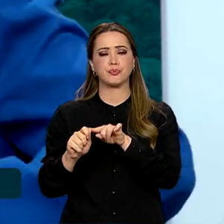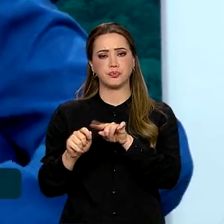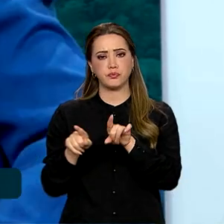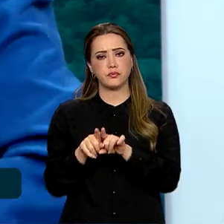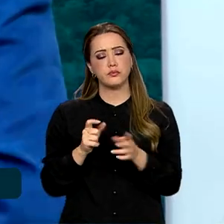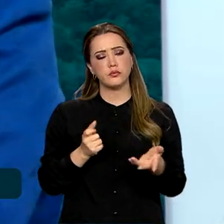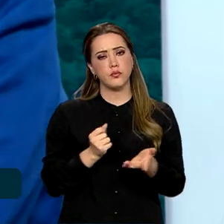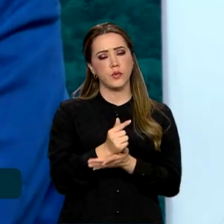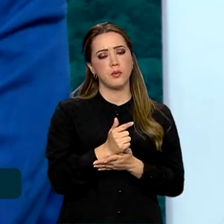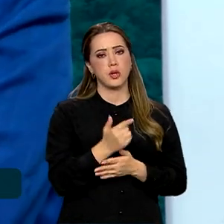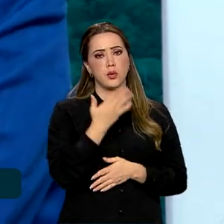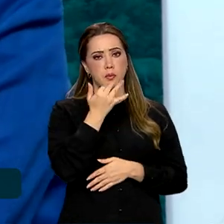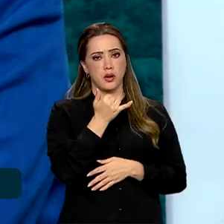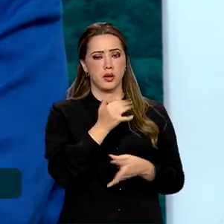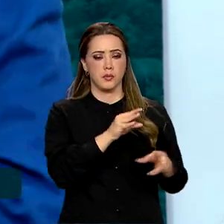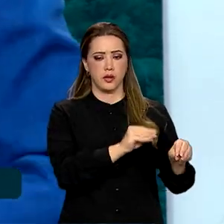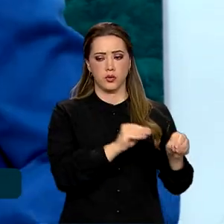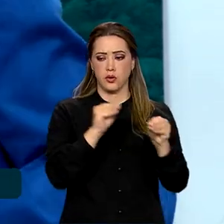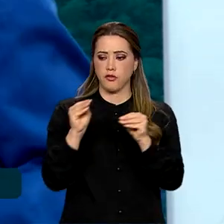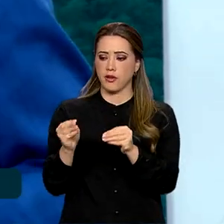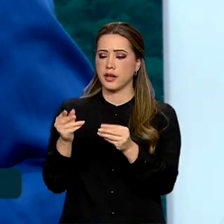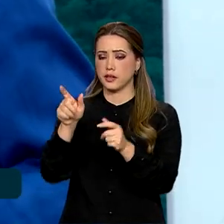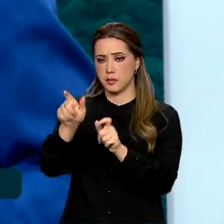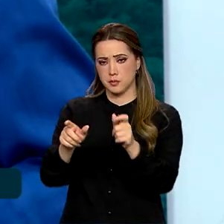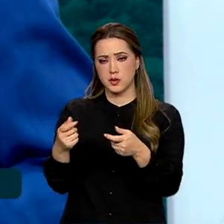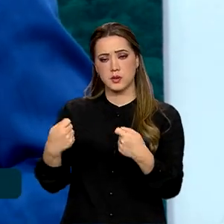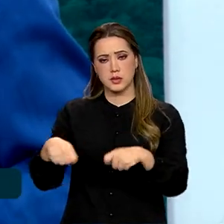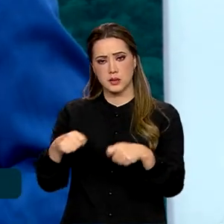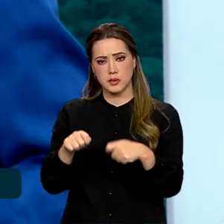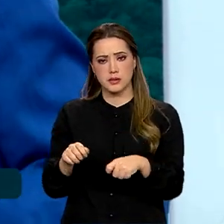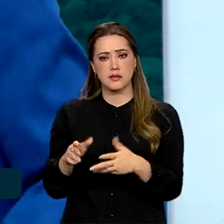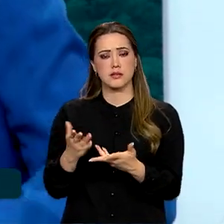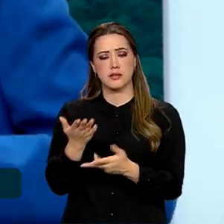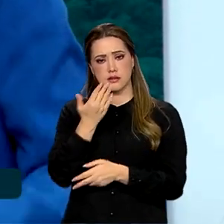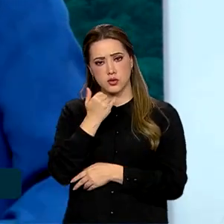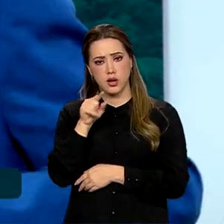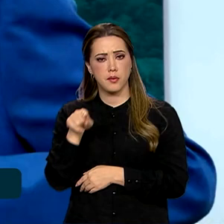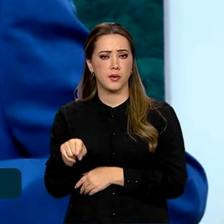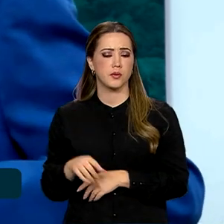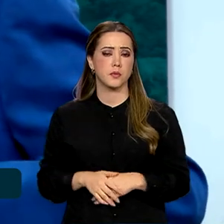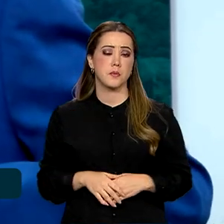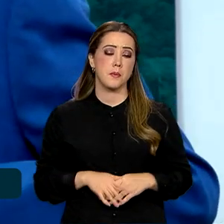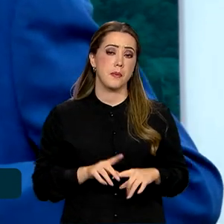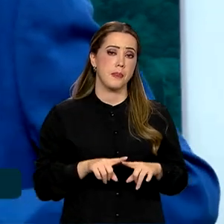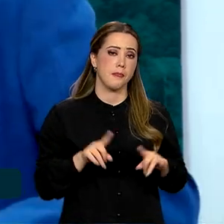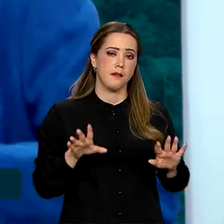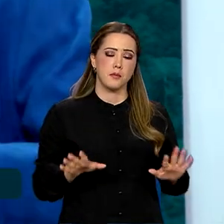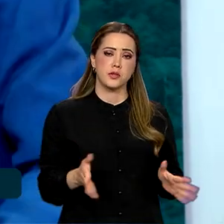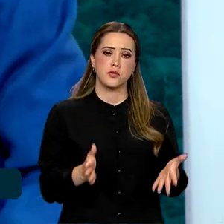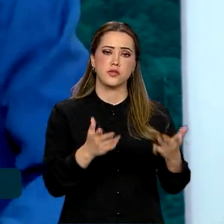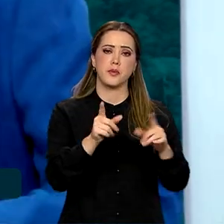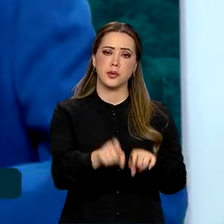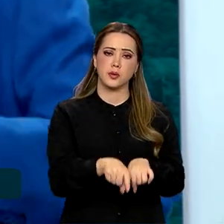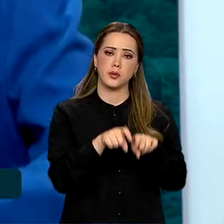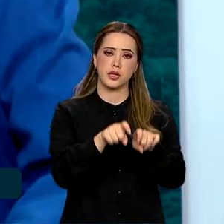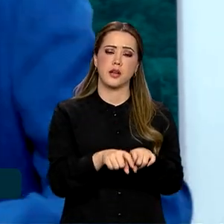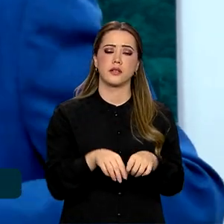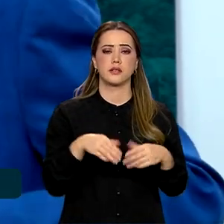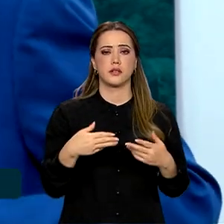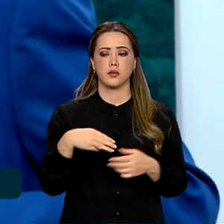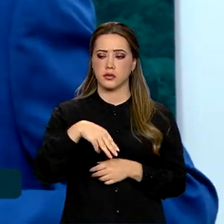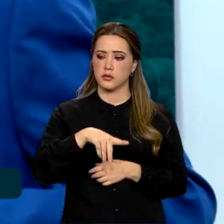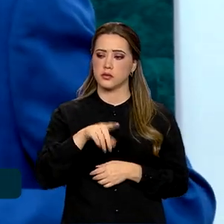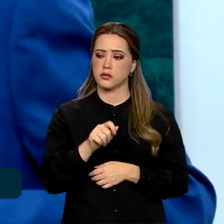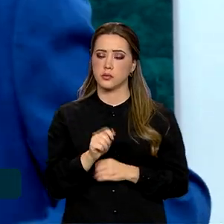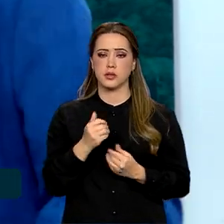alimento que repassa para quem precisa de complementação alimentar. Mais o fomento rural. Ali o MDA entra